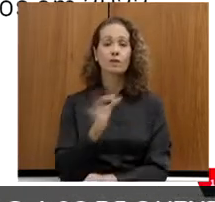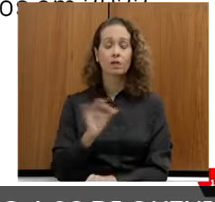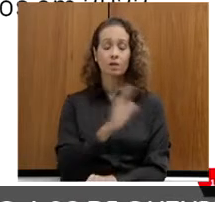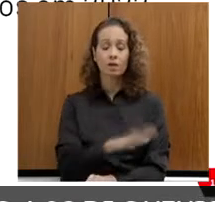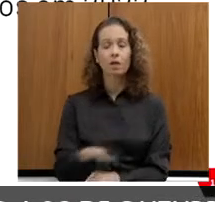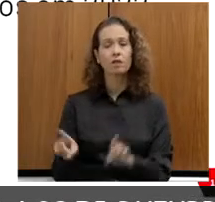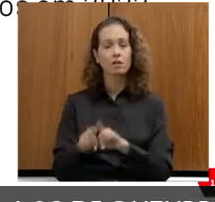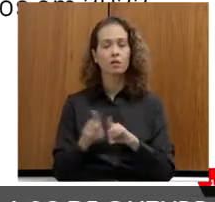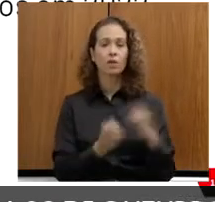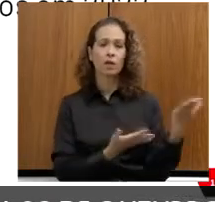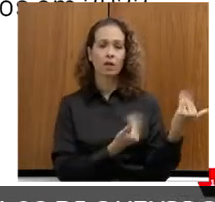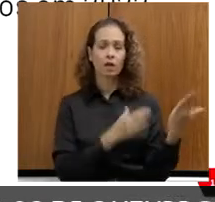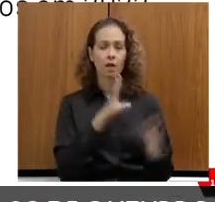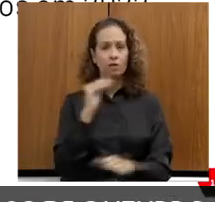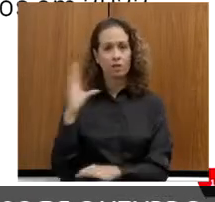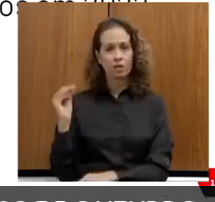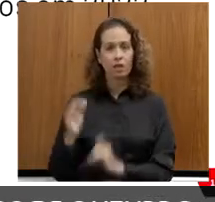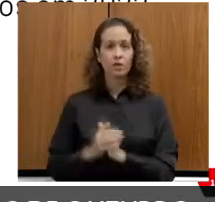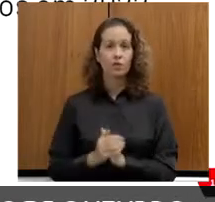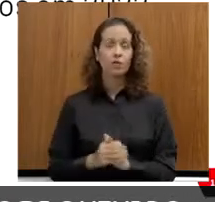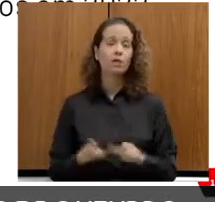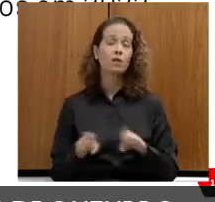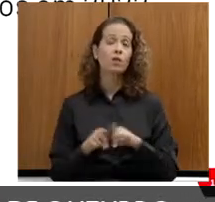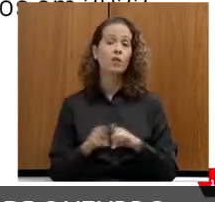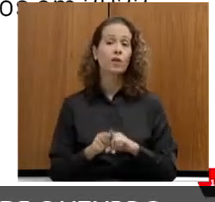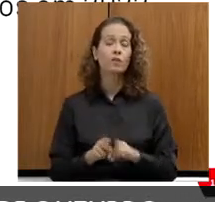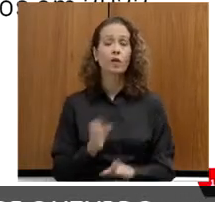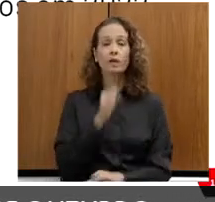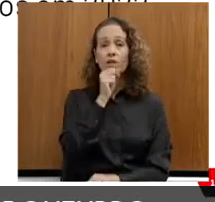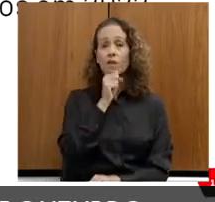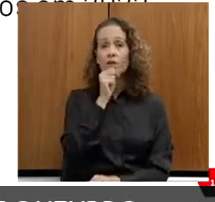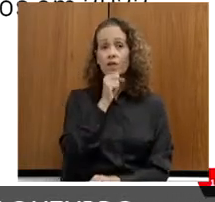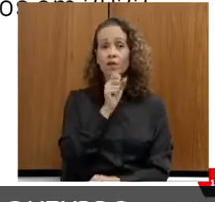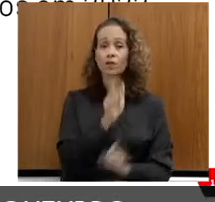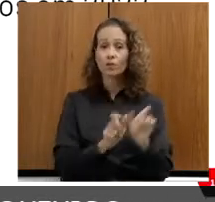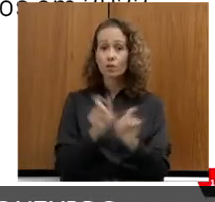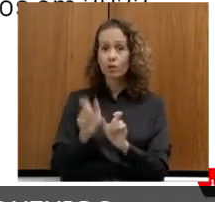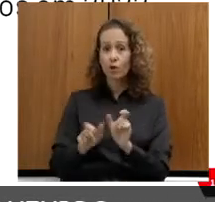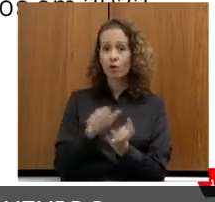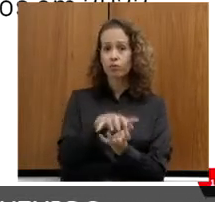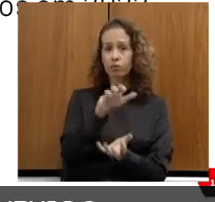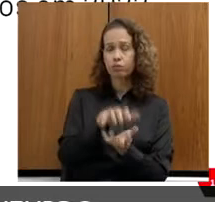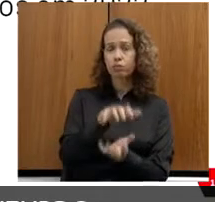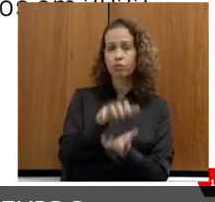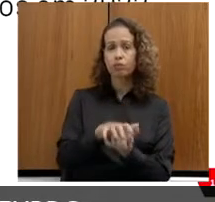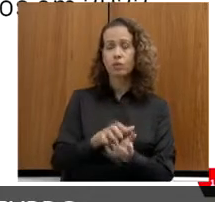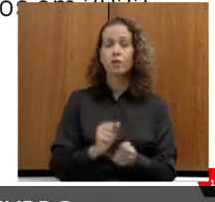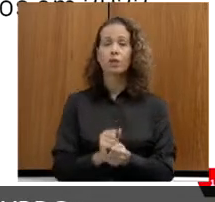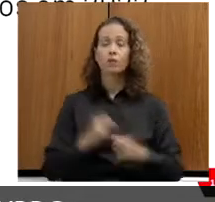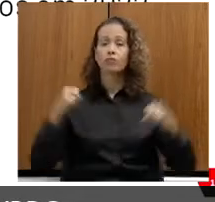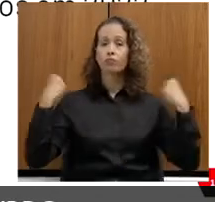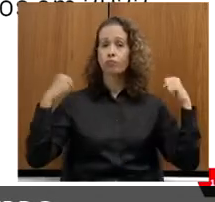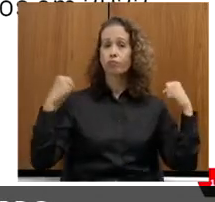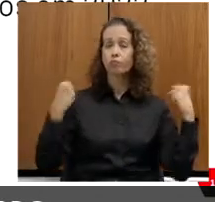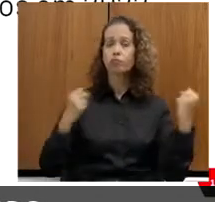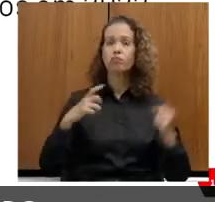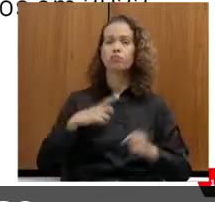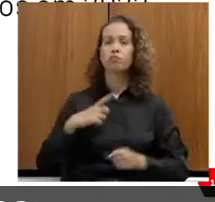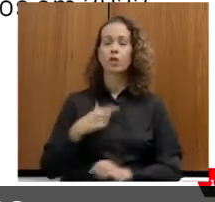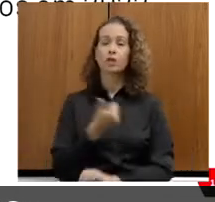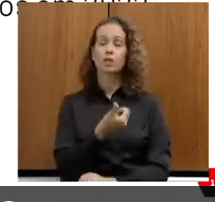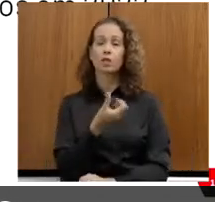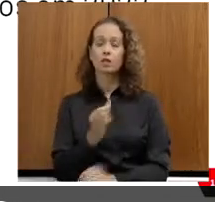E o melhor de oração são para idosos, atividades físicas para idosos. Dos 16 municípios do Vale do Mucuri,